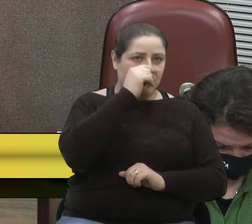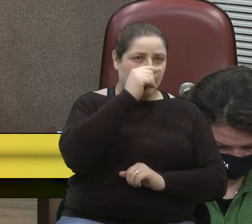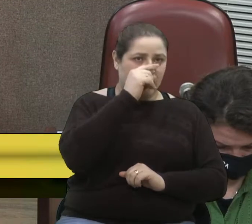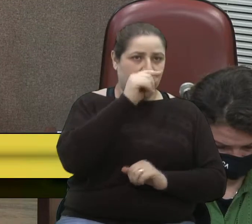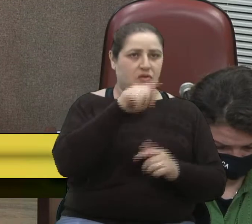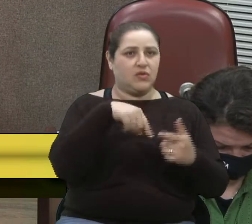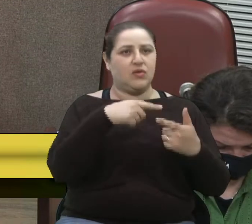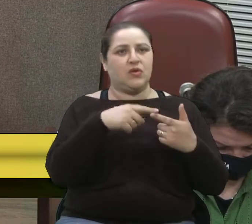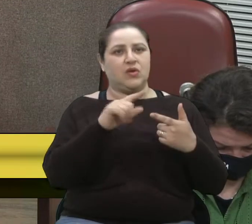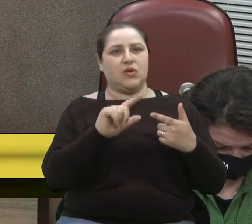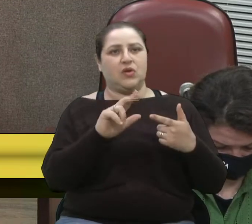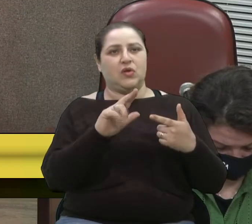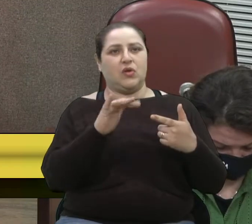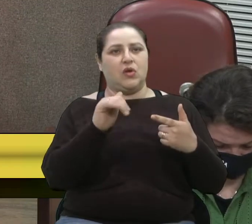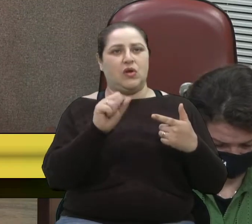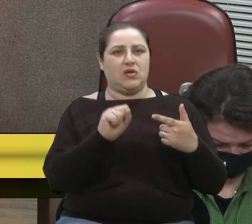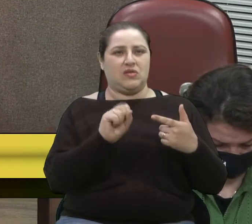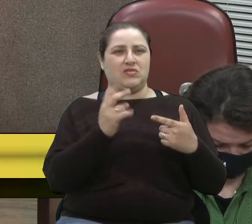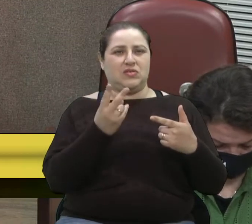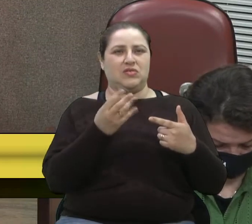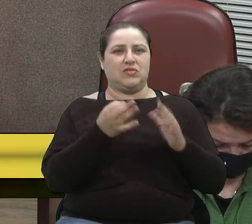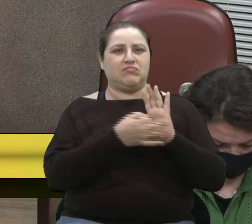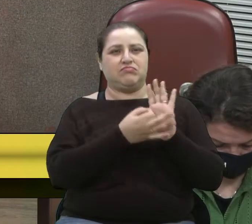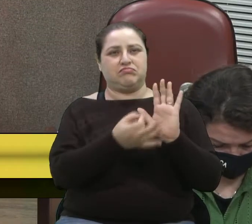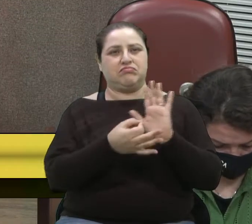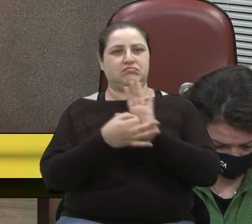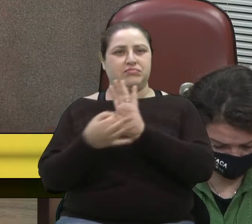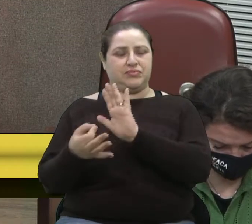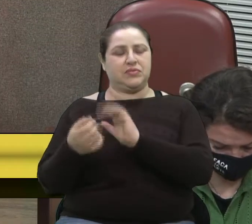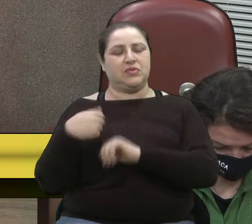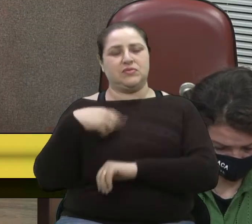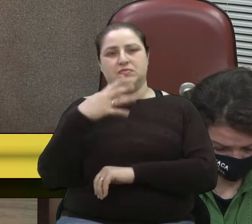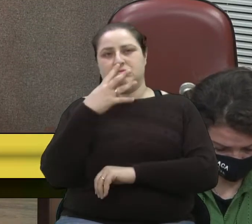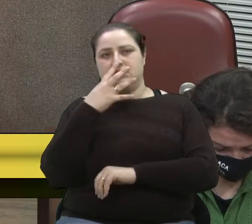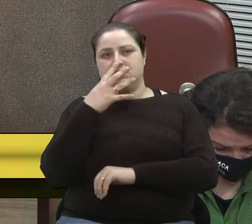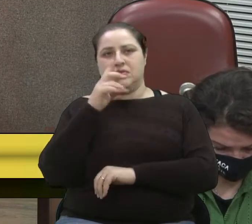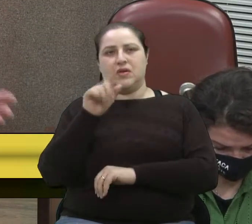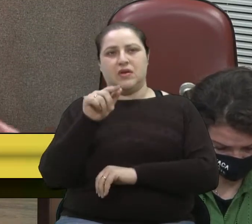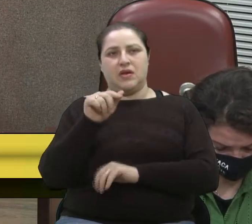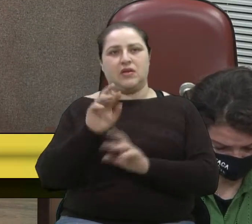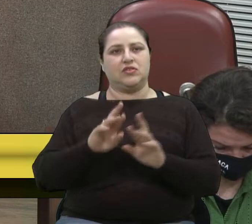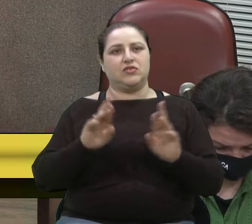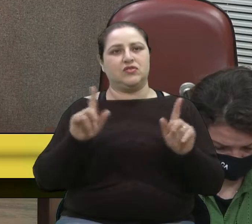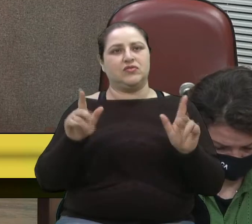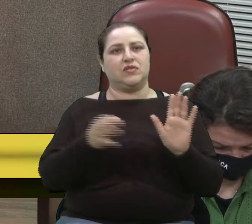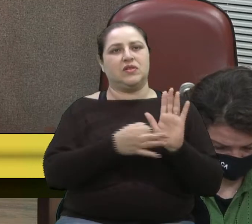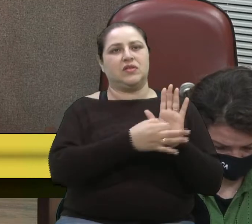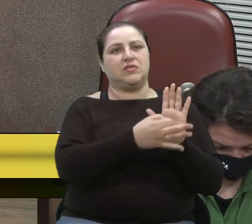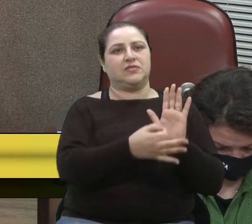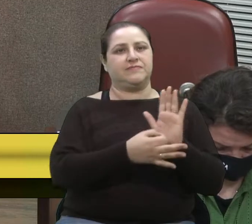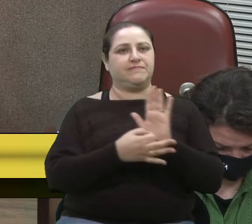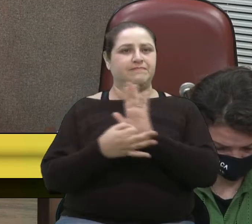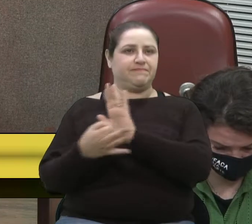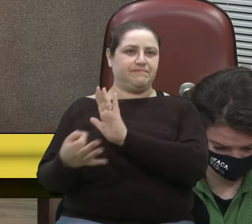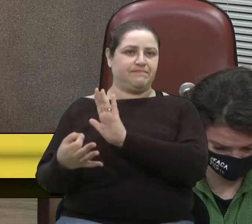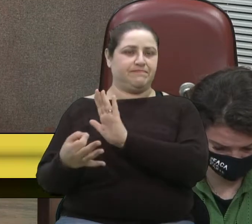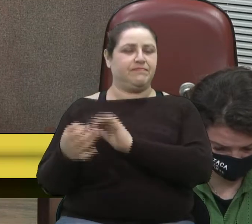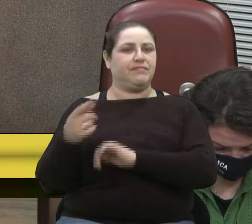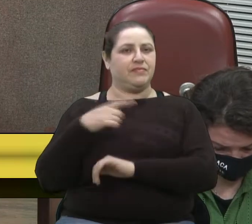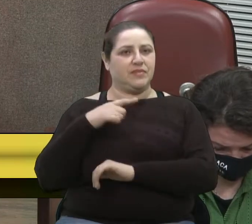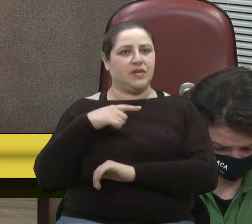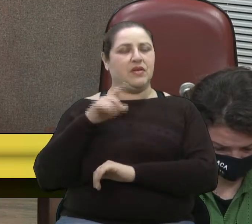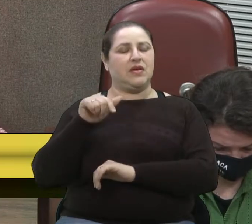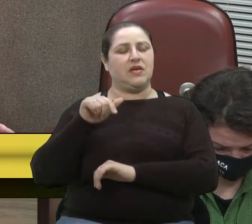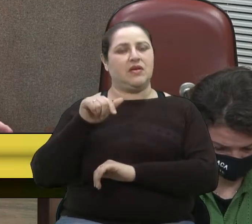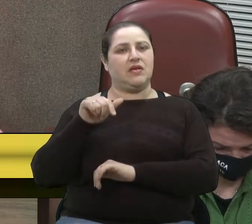Lucas, são abordagens diferentes e abordagens de